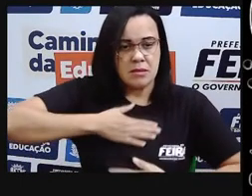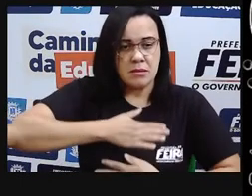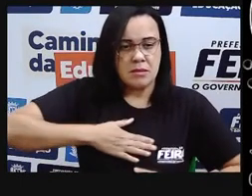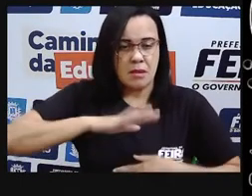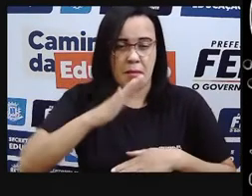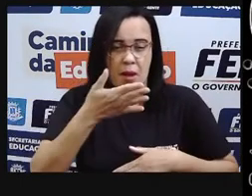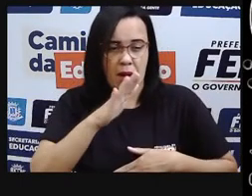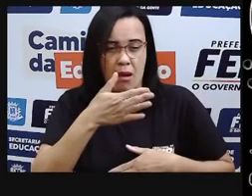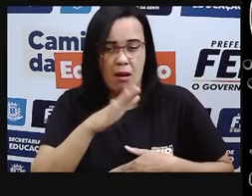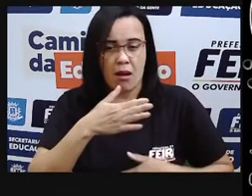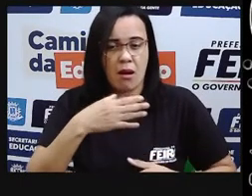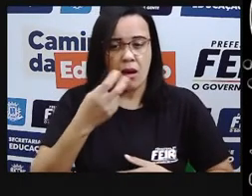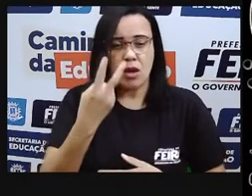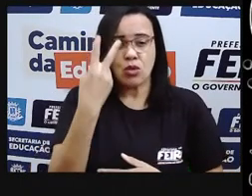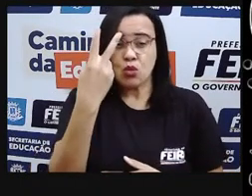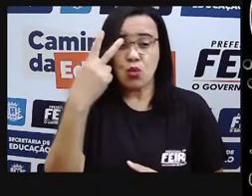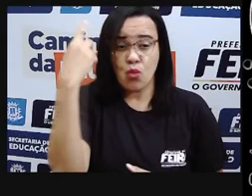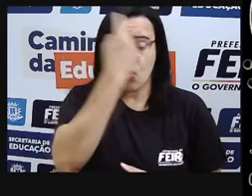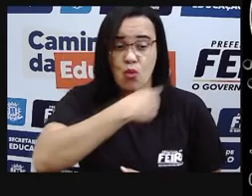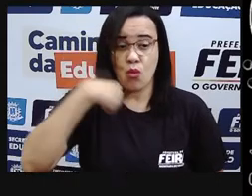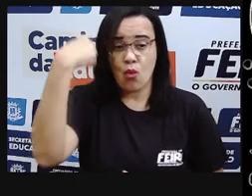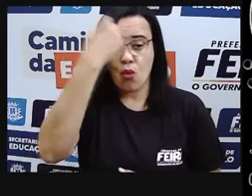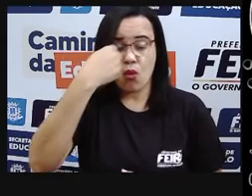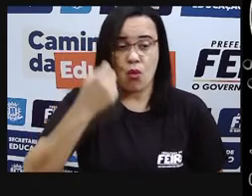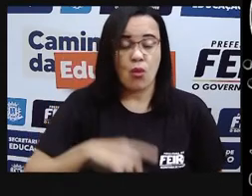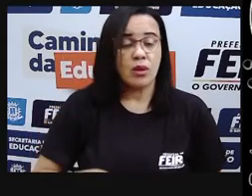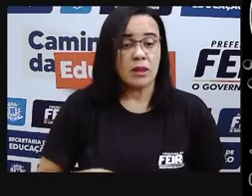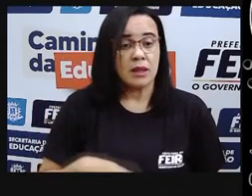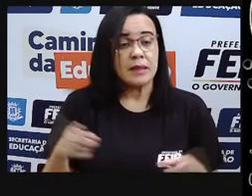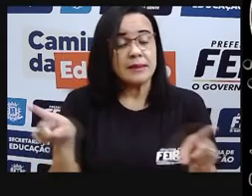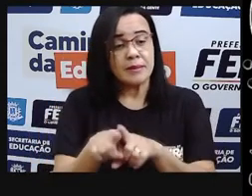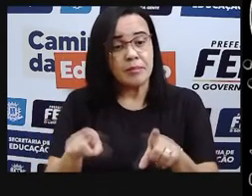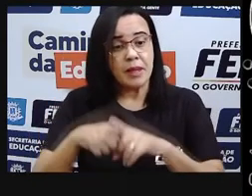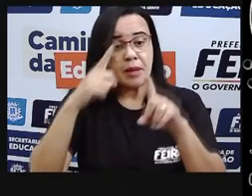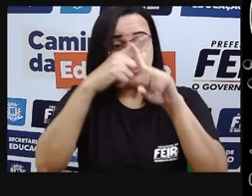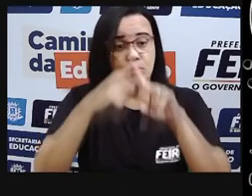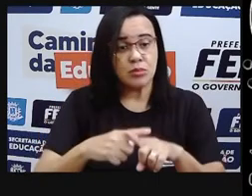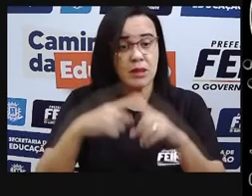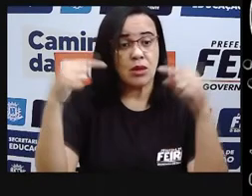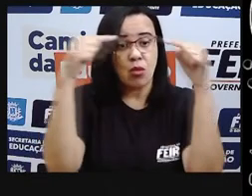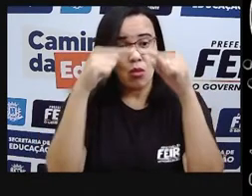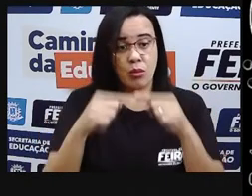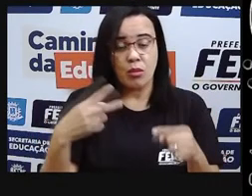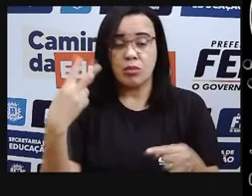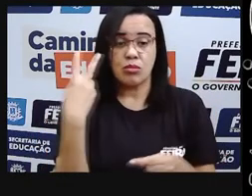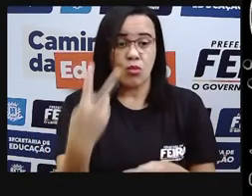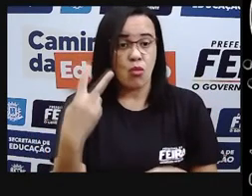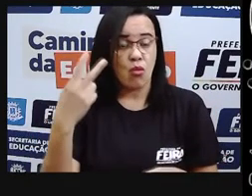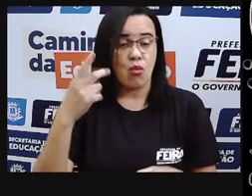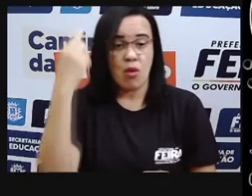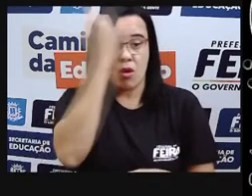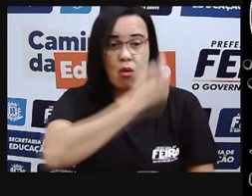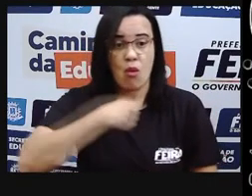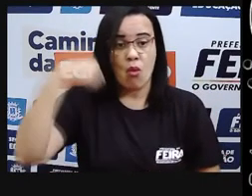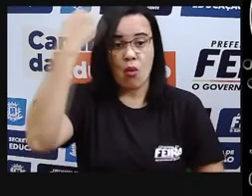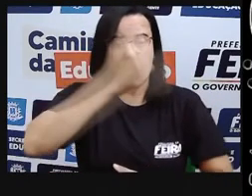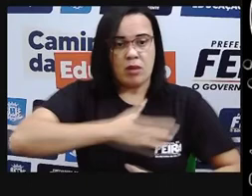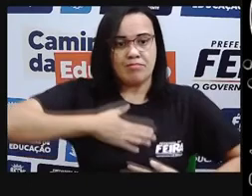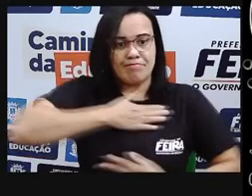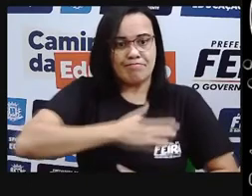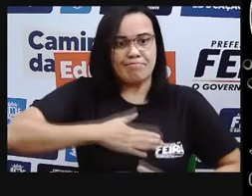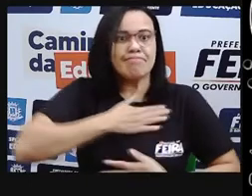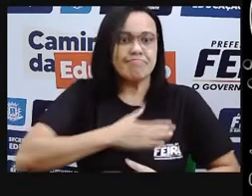,5 e multiplicar por qual valor? 2. 2 horas. Dá quanto esse valor de consumo de